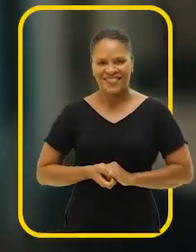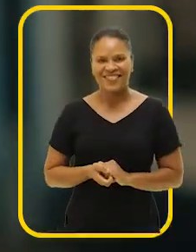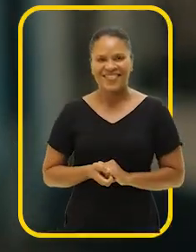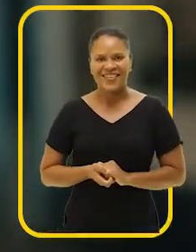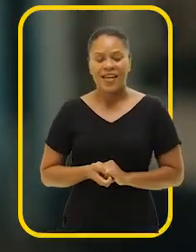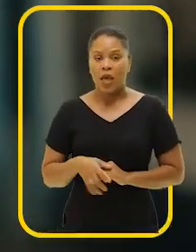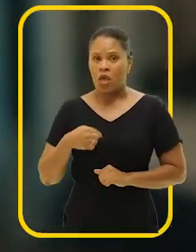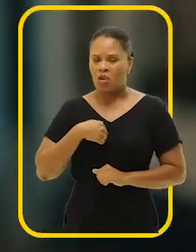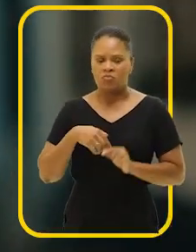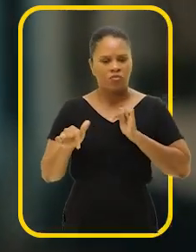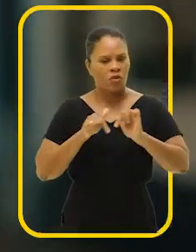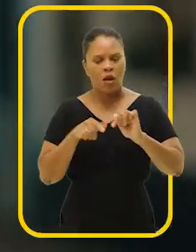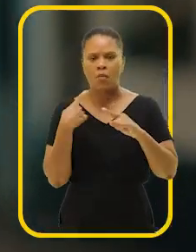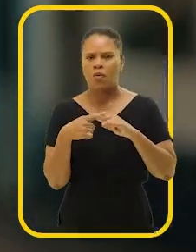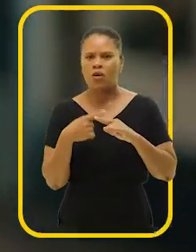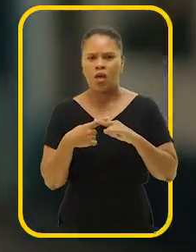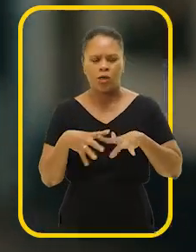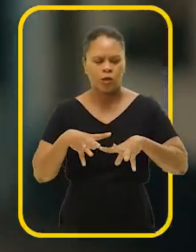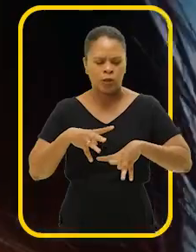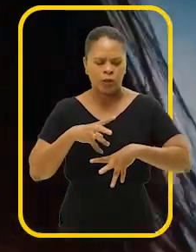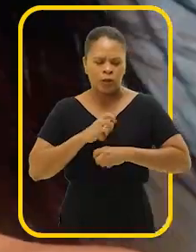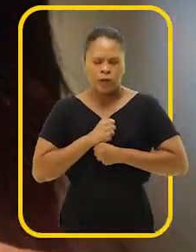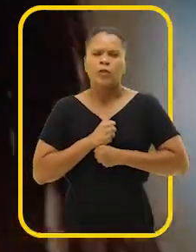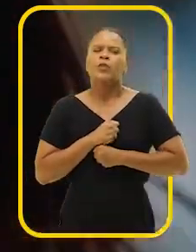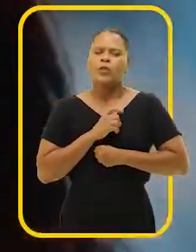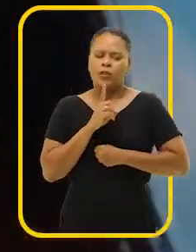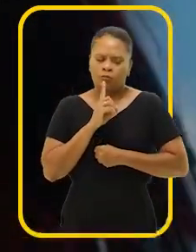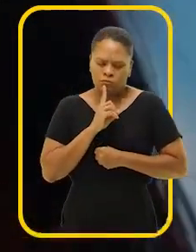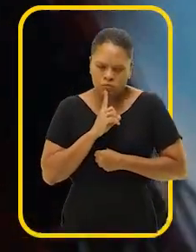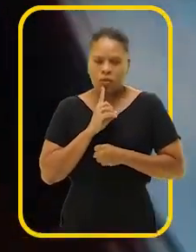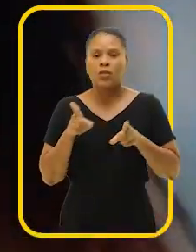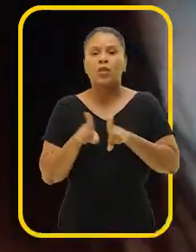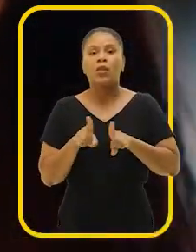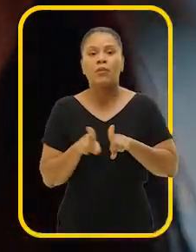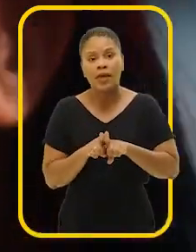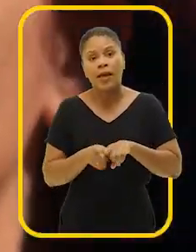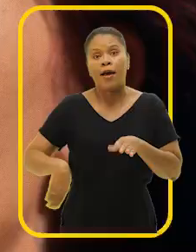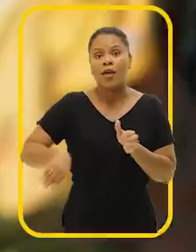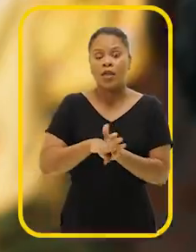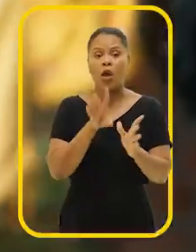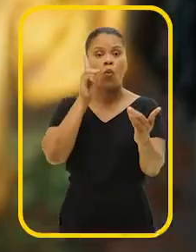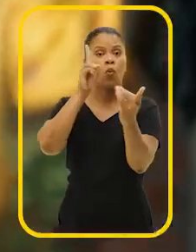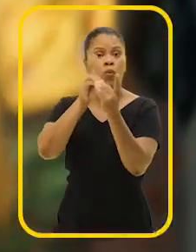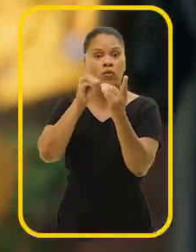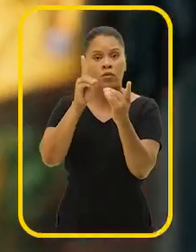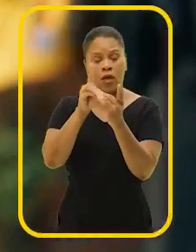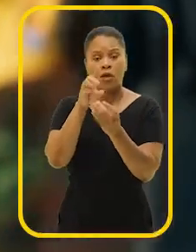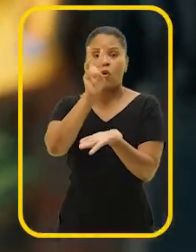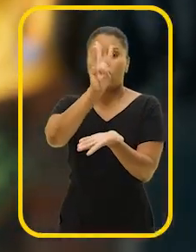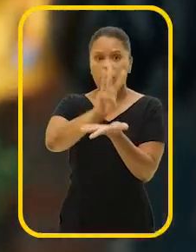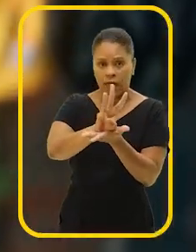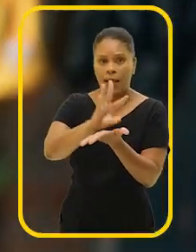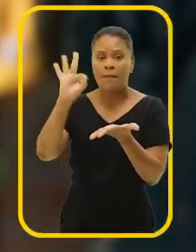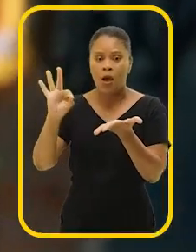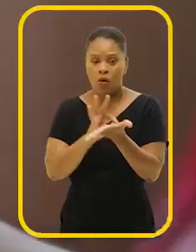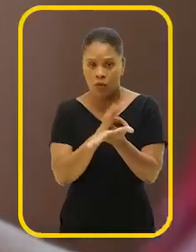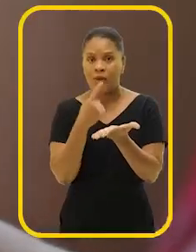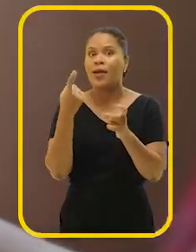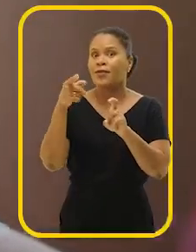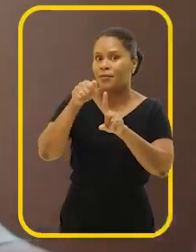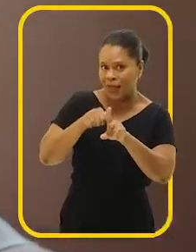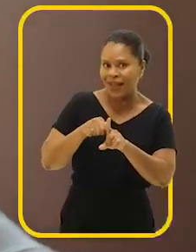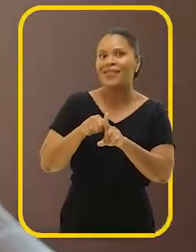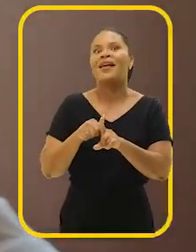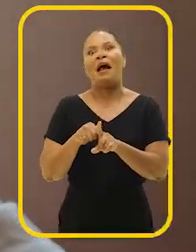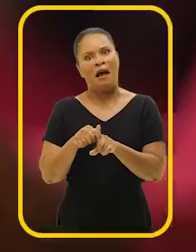trabalhar por conta que eu entrei em ansiedade, em depressão, sabe? Aí eu entrei em contato com a assessoria e marcou pra esse mês. Ainda tem que, ó, tá